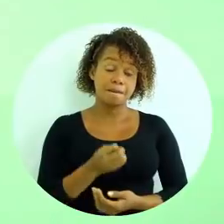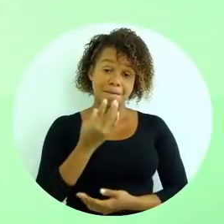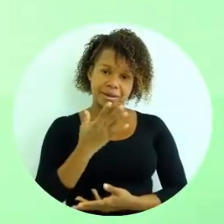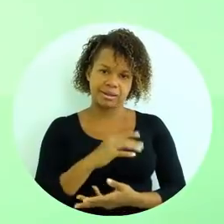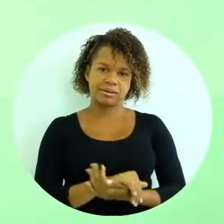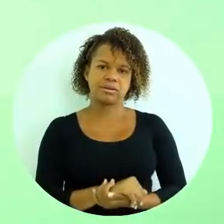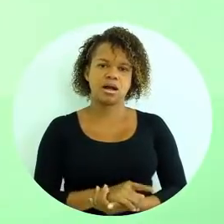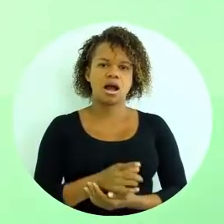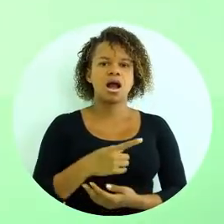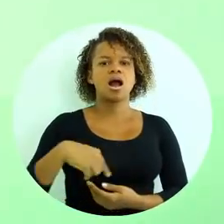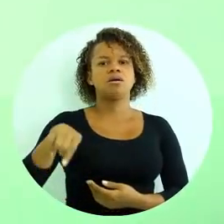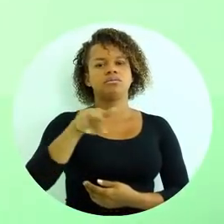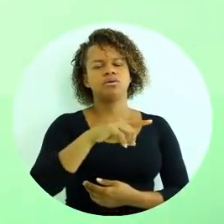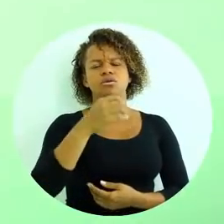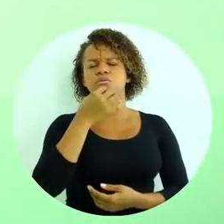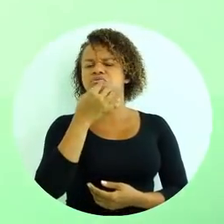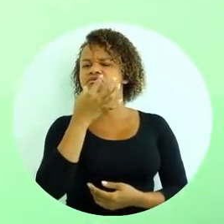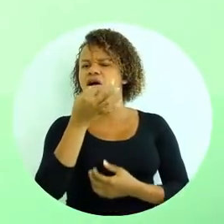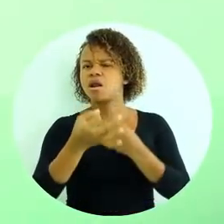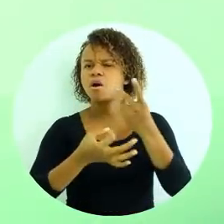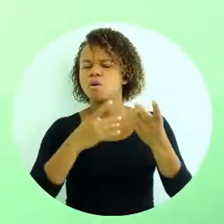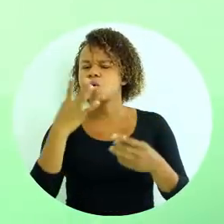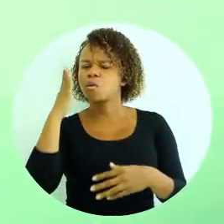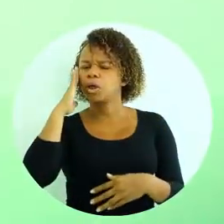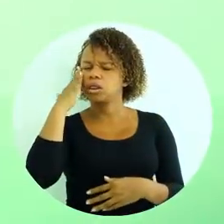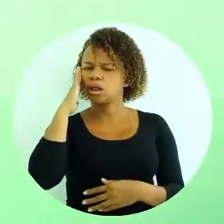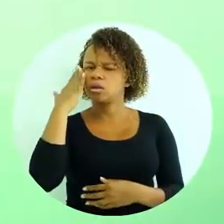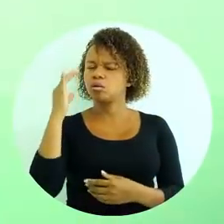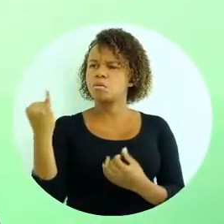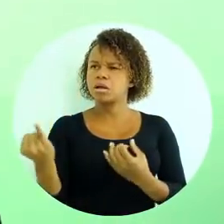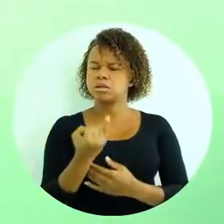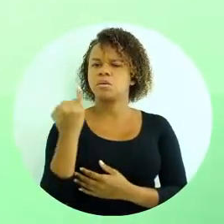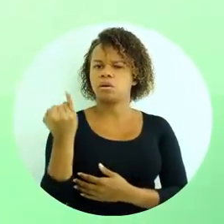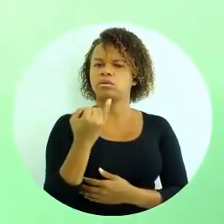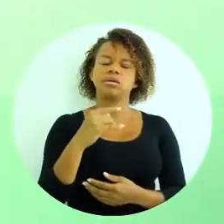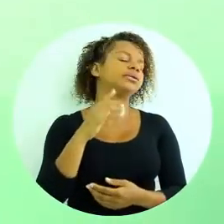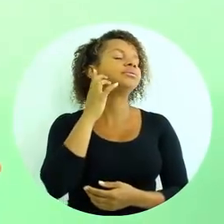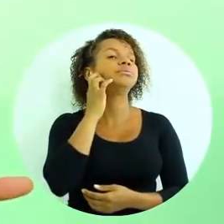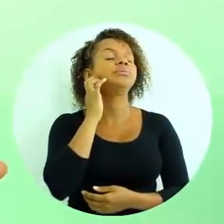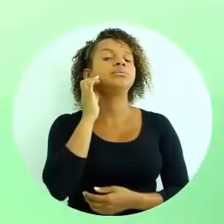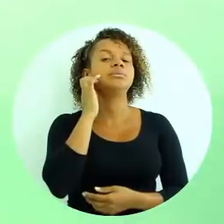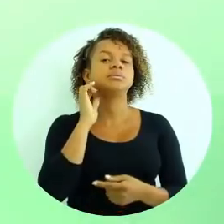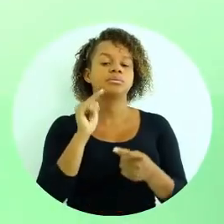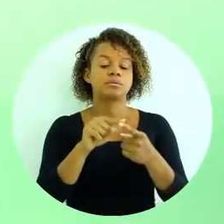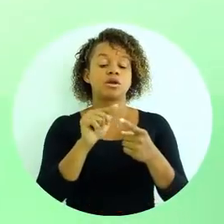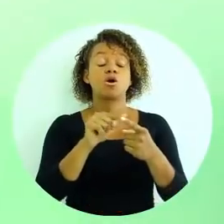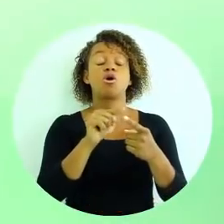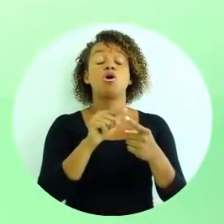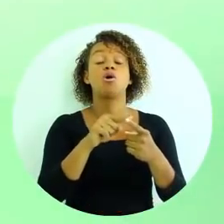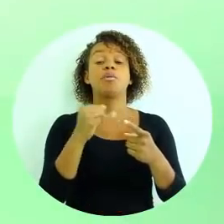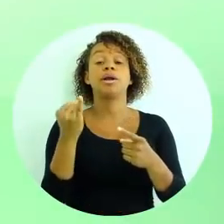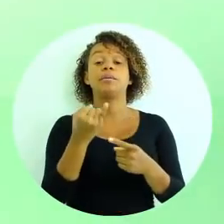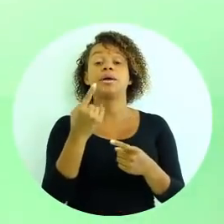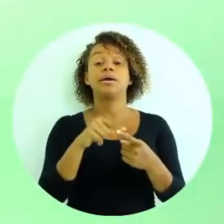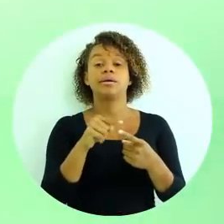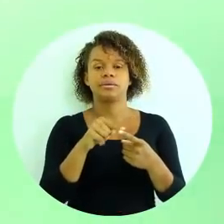educação tem? Bem, vou somente citar alguns que eu entendo como os mais importantes.